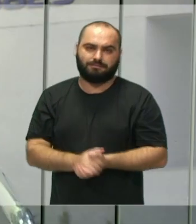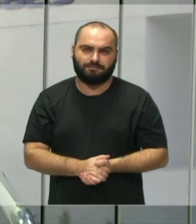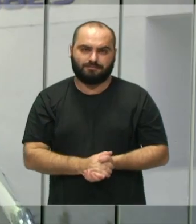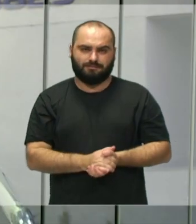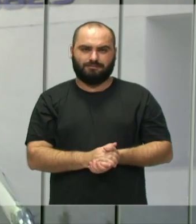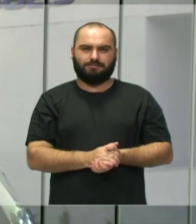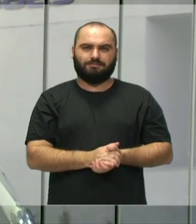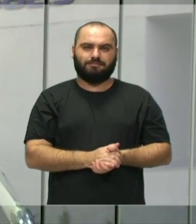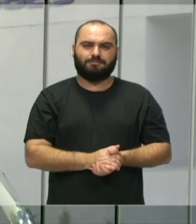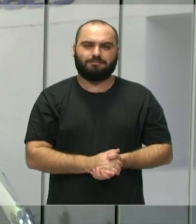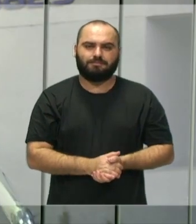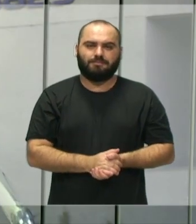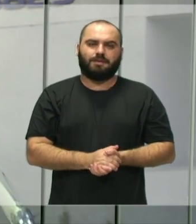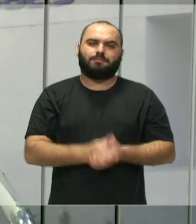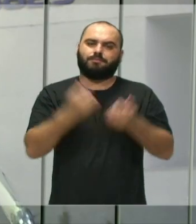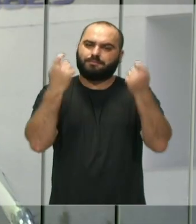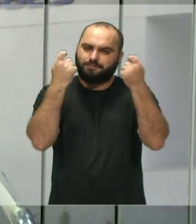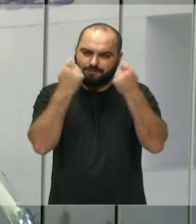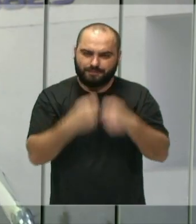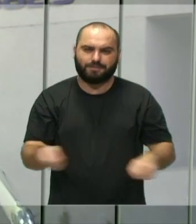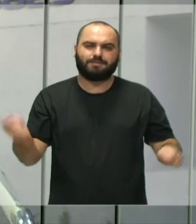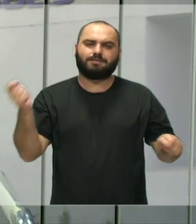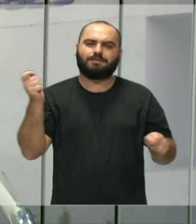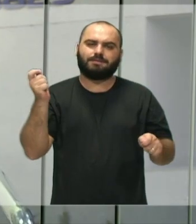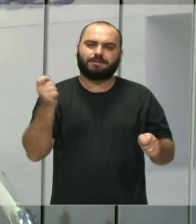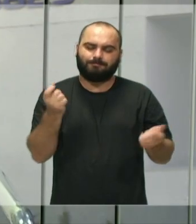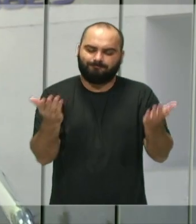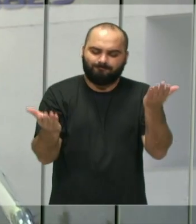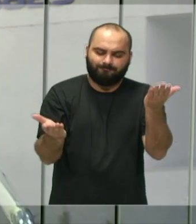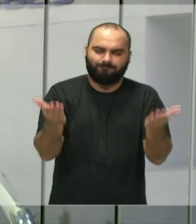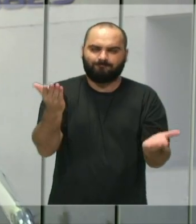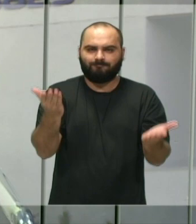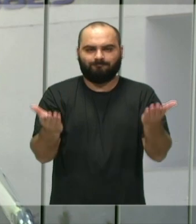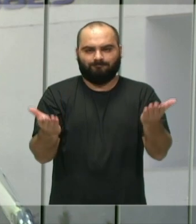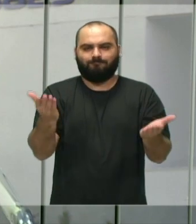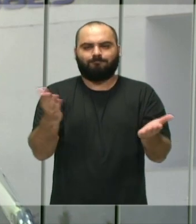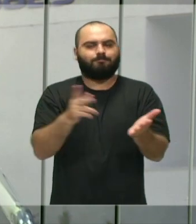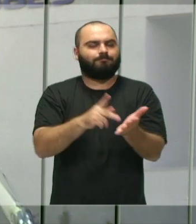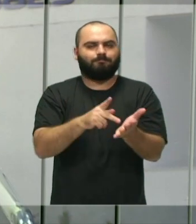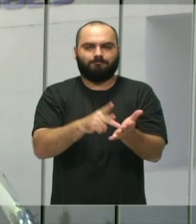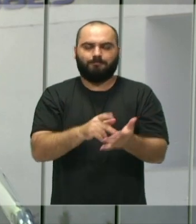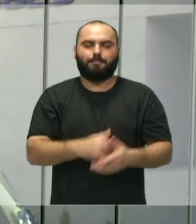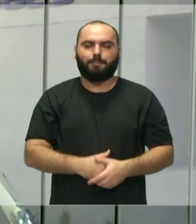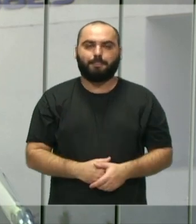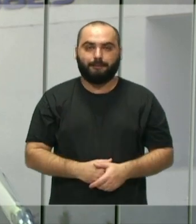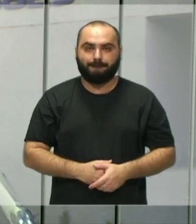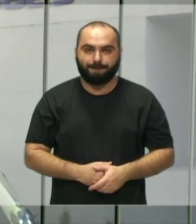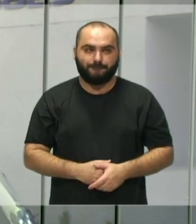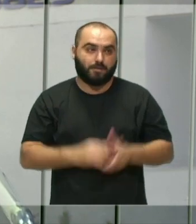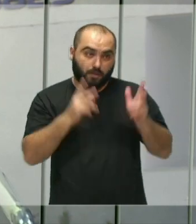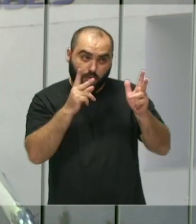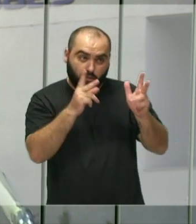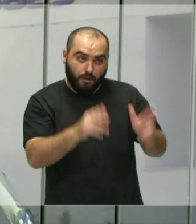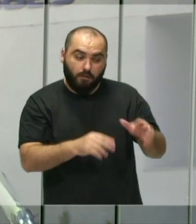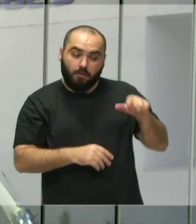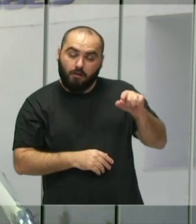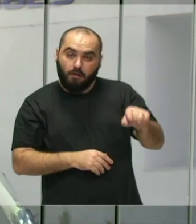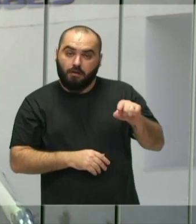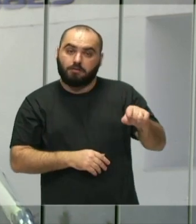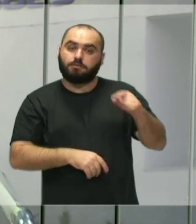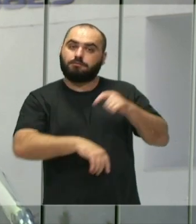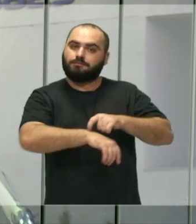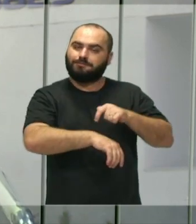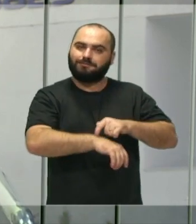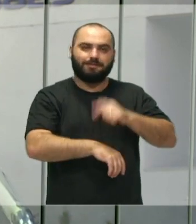animais. Então, tudo tem que ser muito equilibrado, né? E assim como vai ser essa introdução